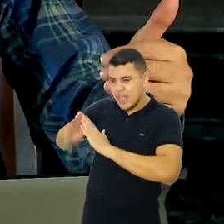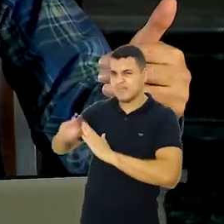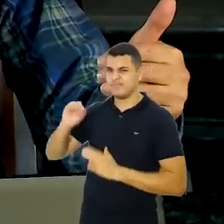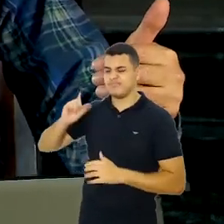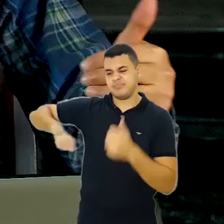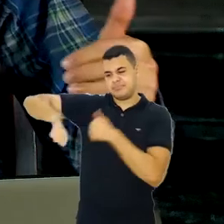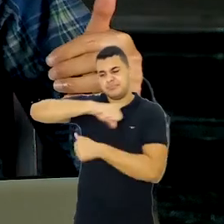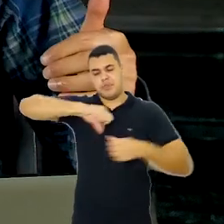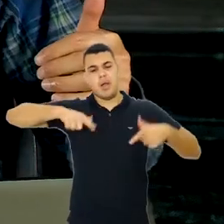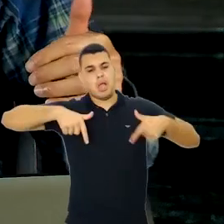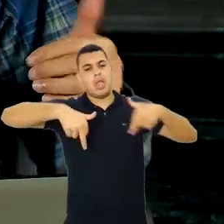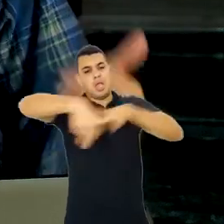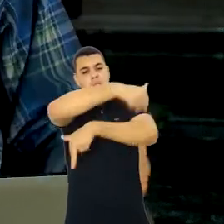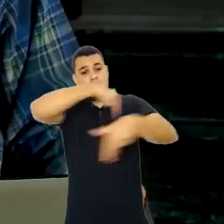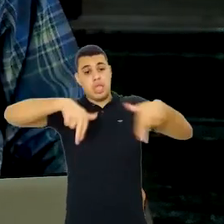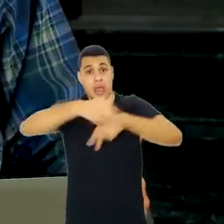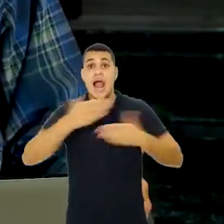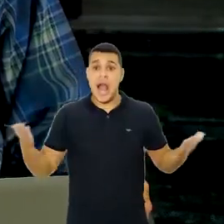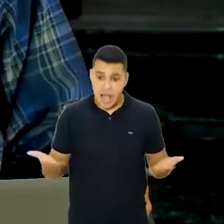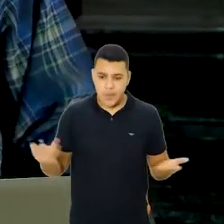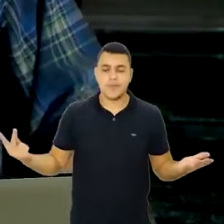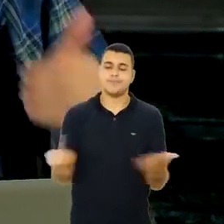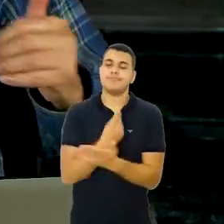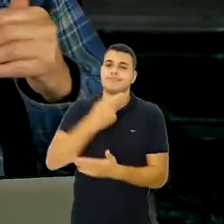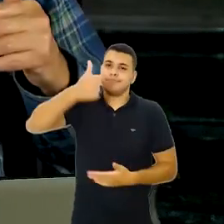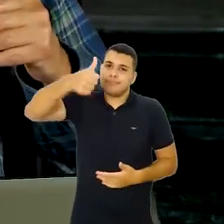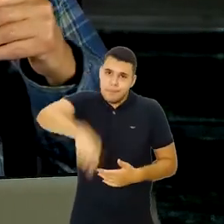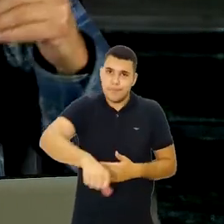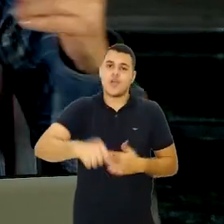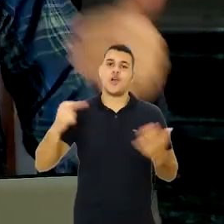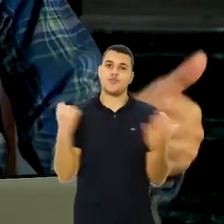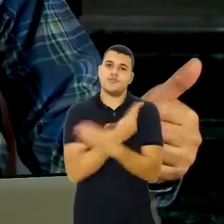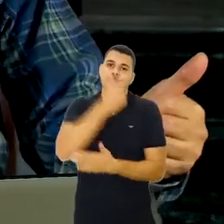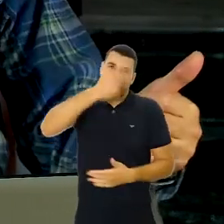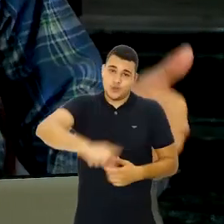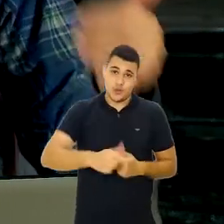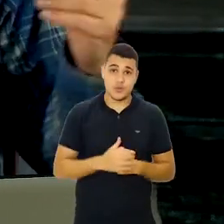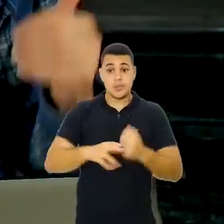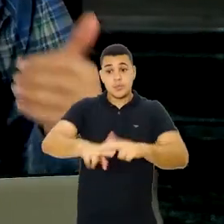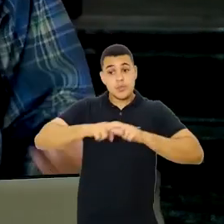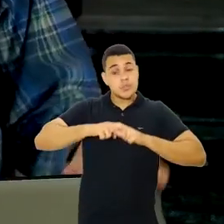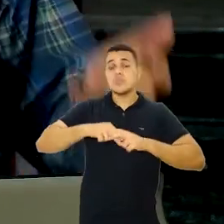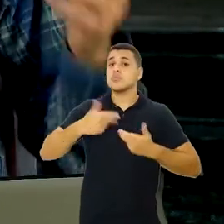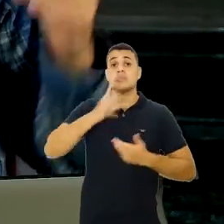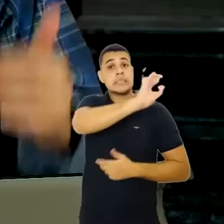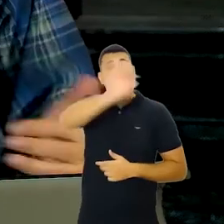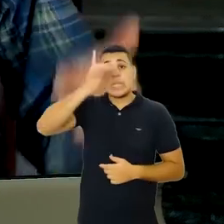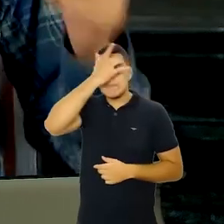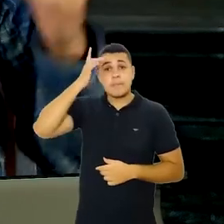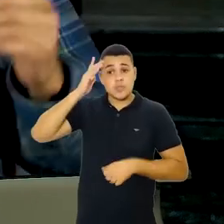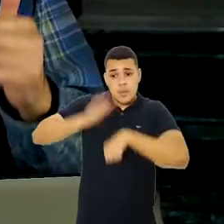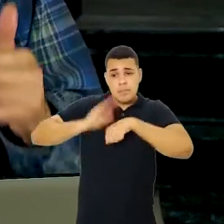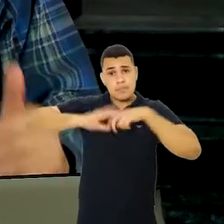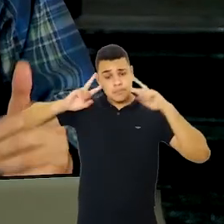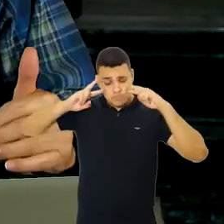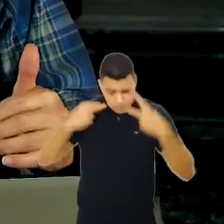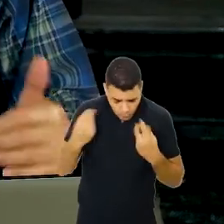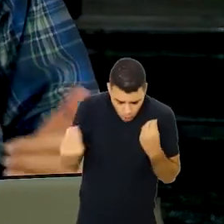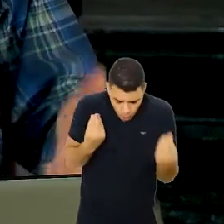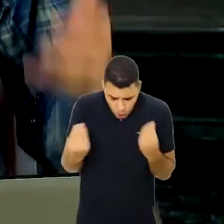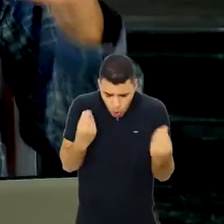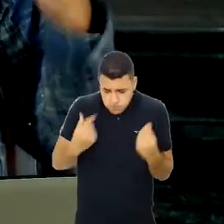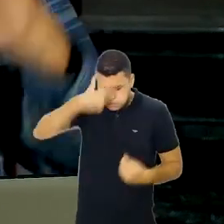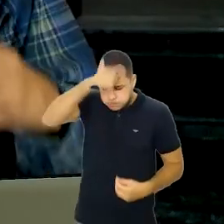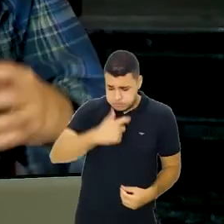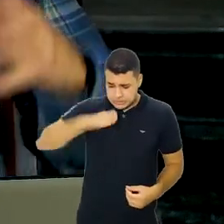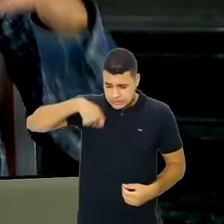postergado e agora com a flexibilização ele é postergado mais ainda. Ou seja, depende de cada um de nós,